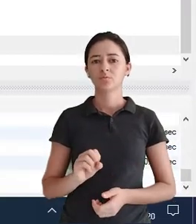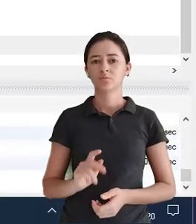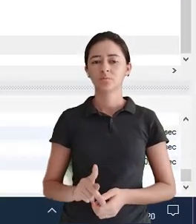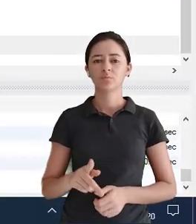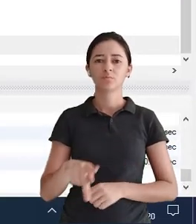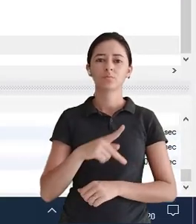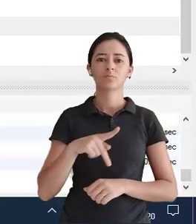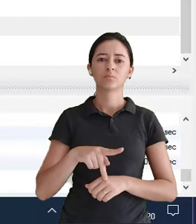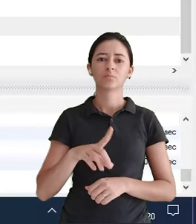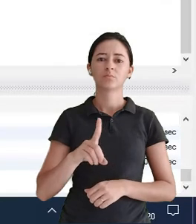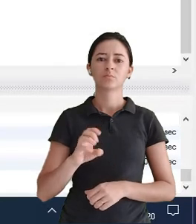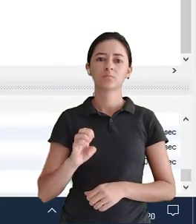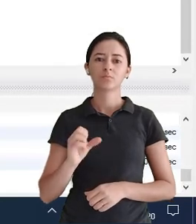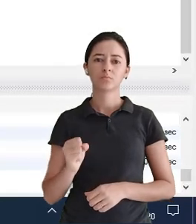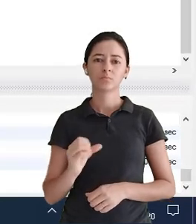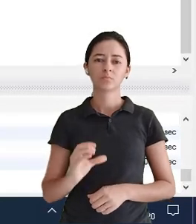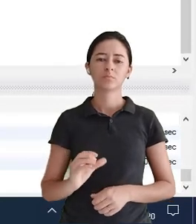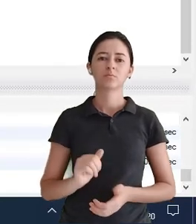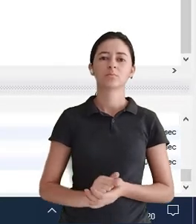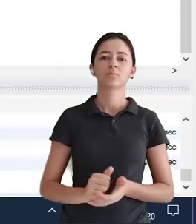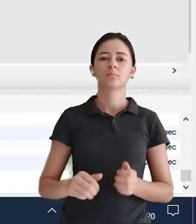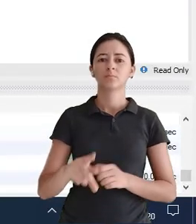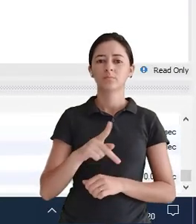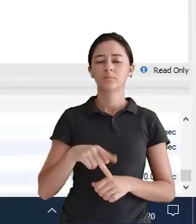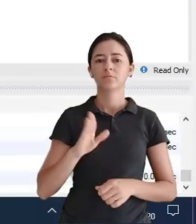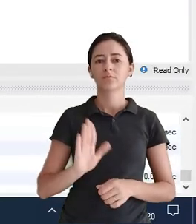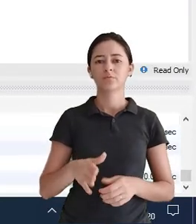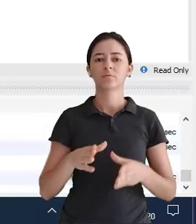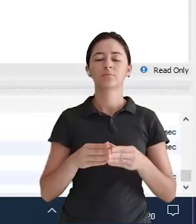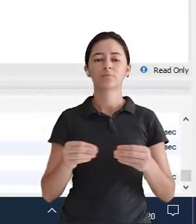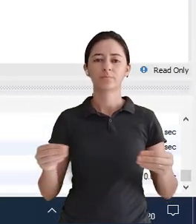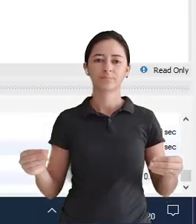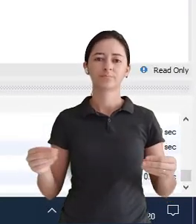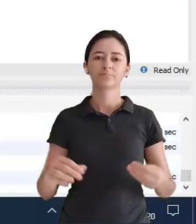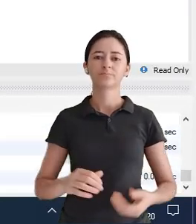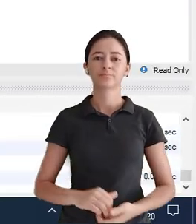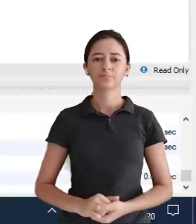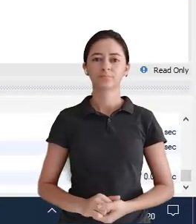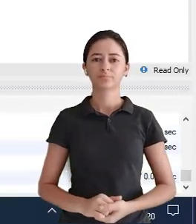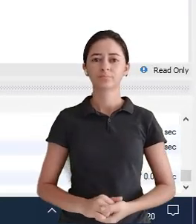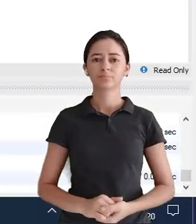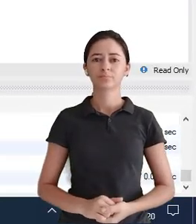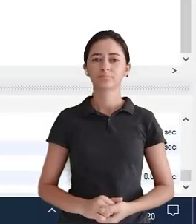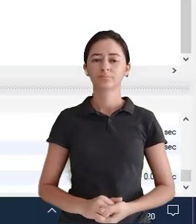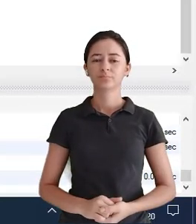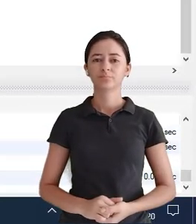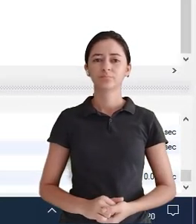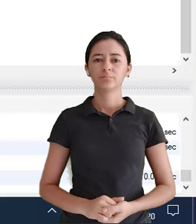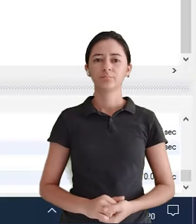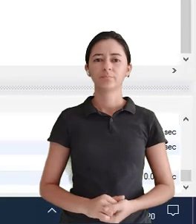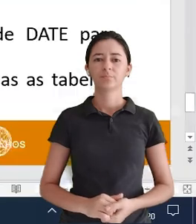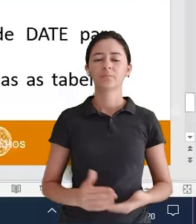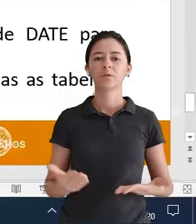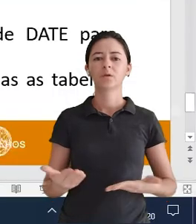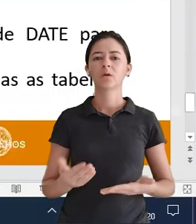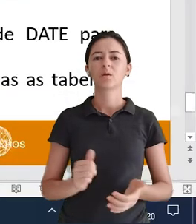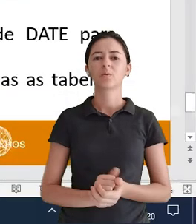Drop País Se eu vir aqui Dar um Desc em país Já foi embora o atributo Tá